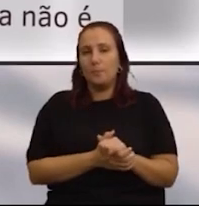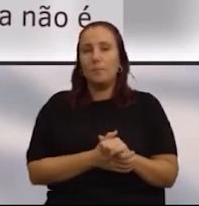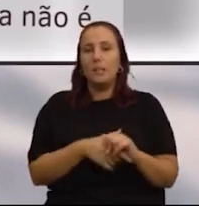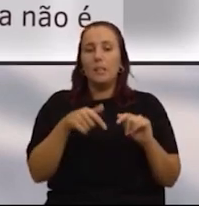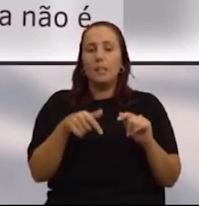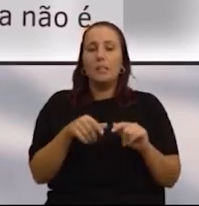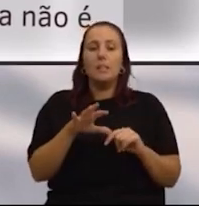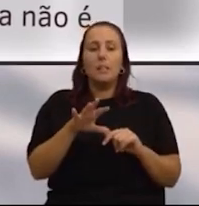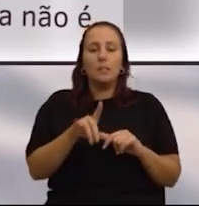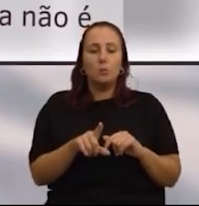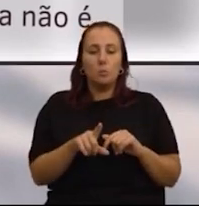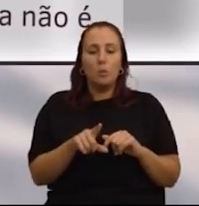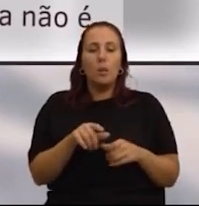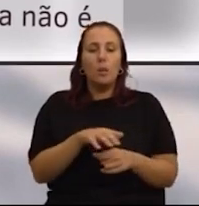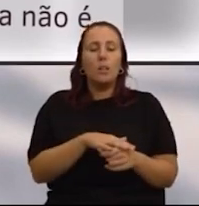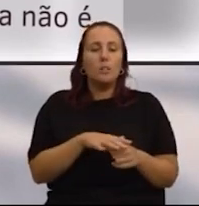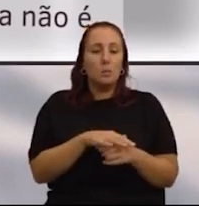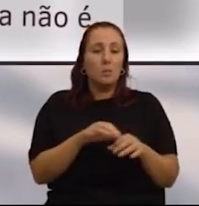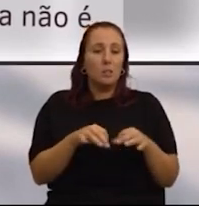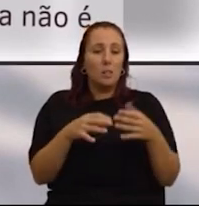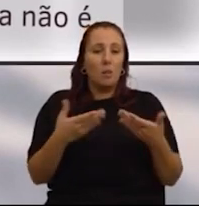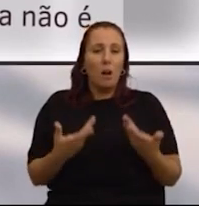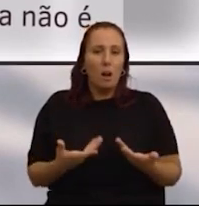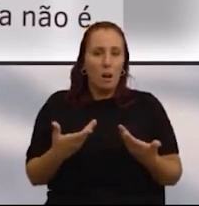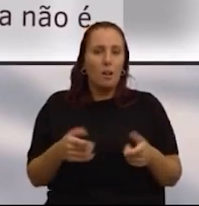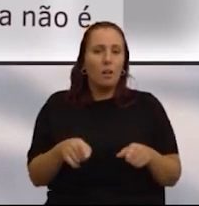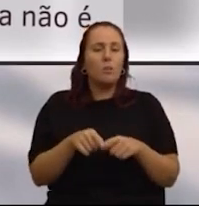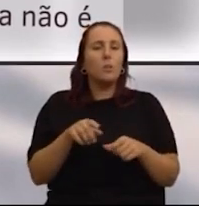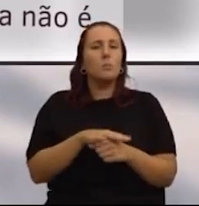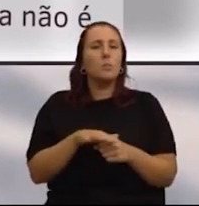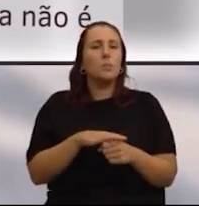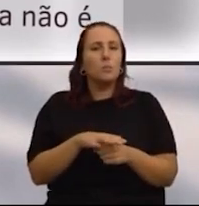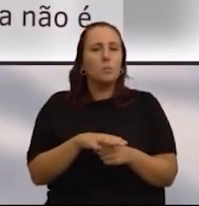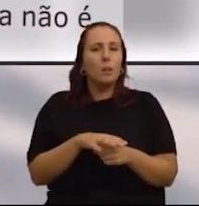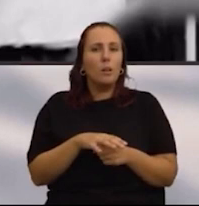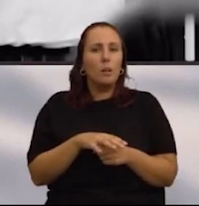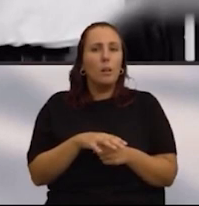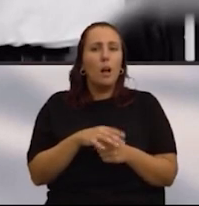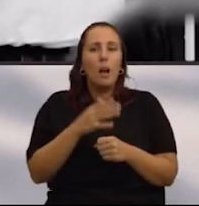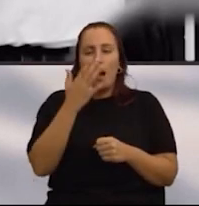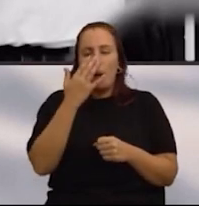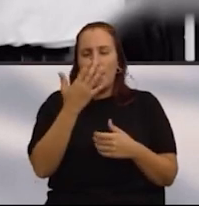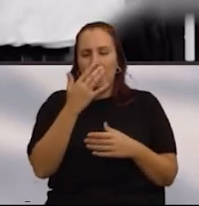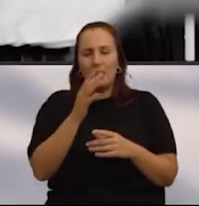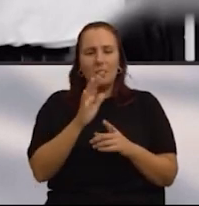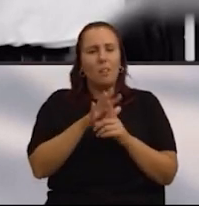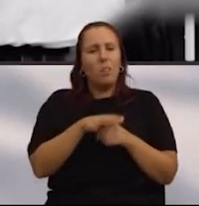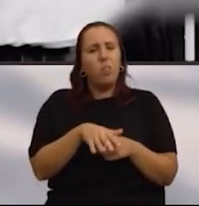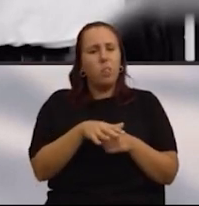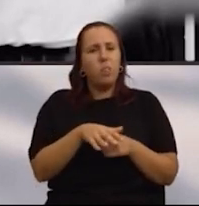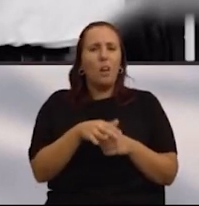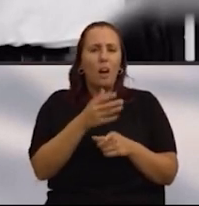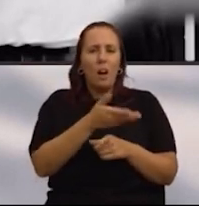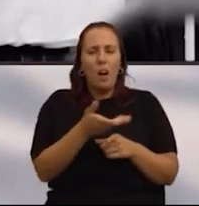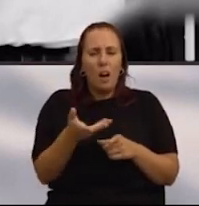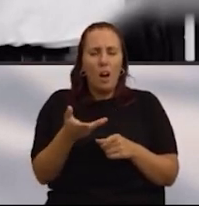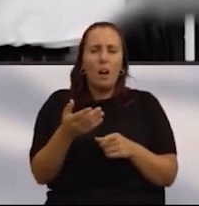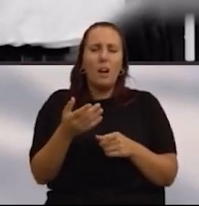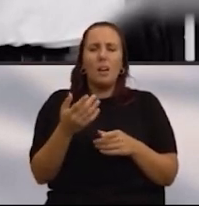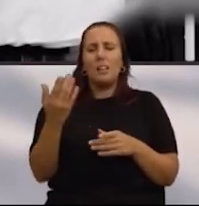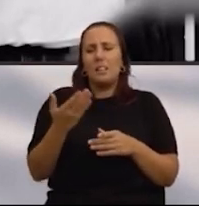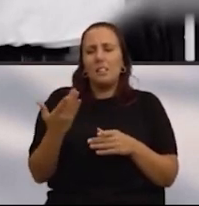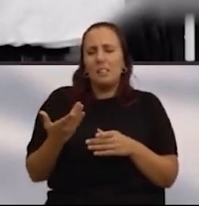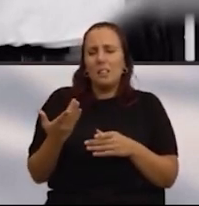Lisboa, neste momento, a situação como ela está, é uma situação que leva à exclusão e à discriminação e à negação de direitos